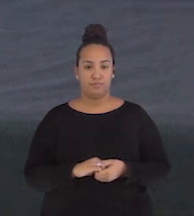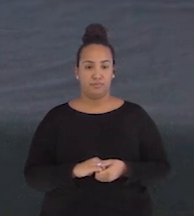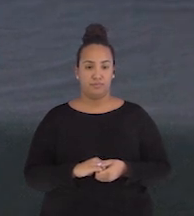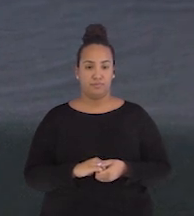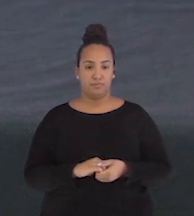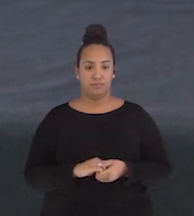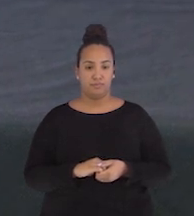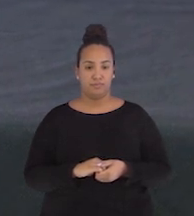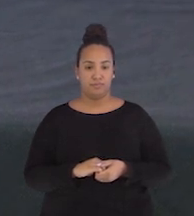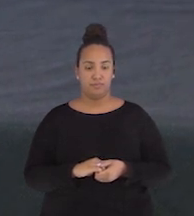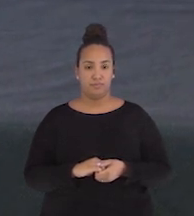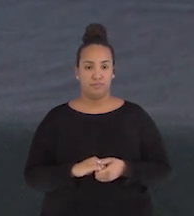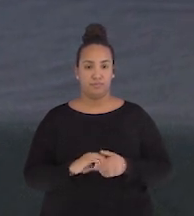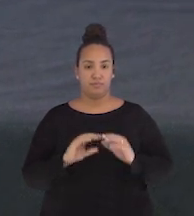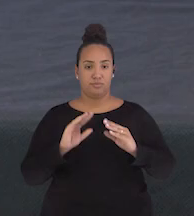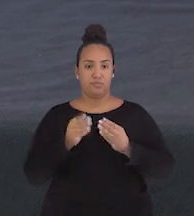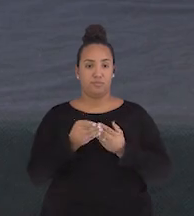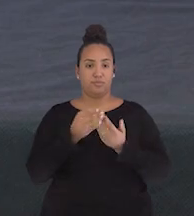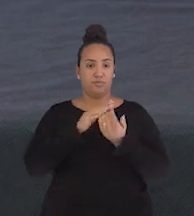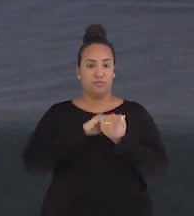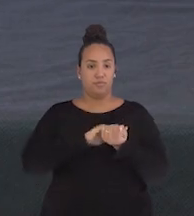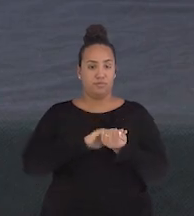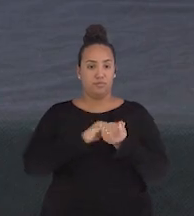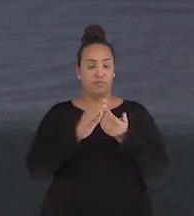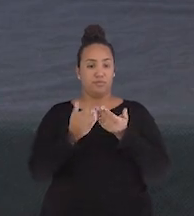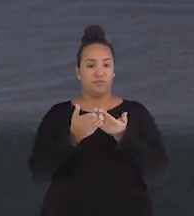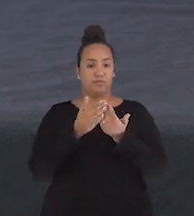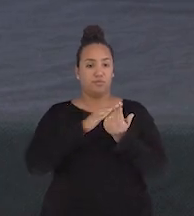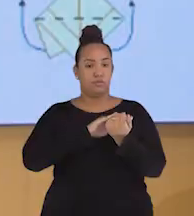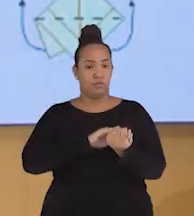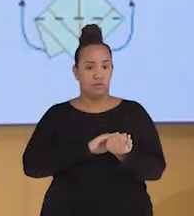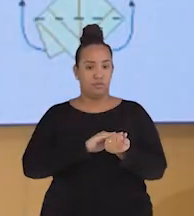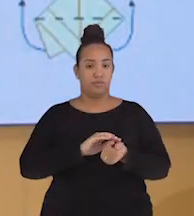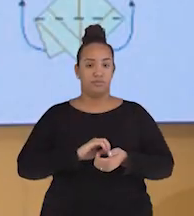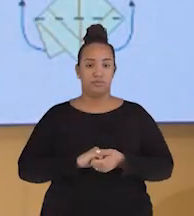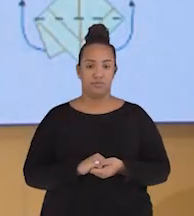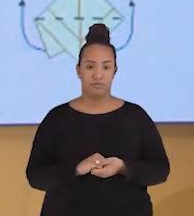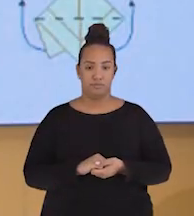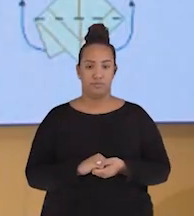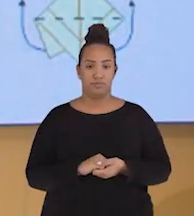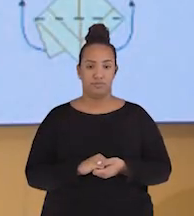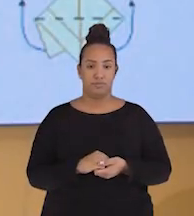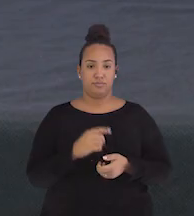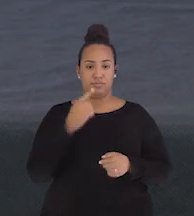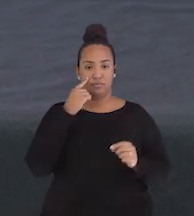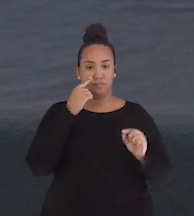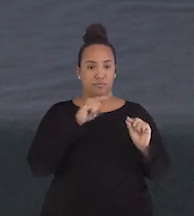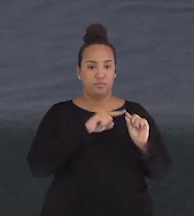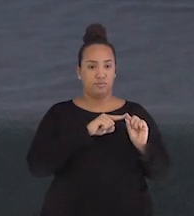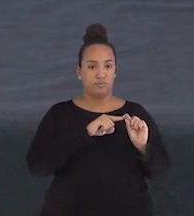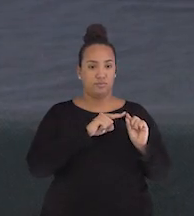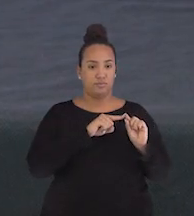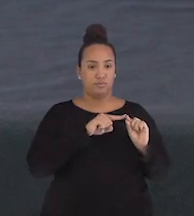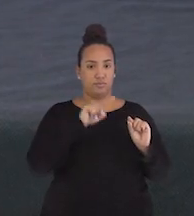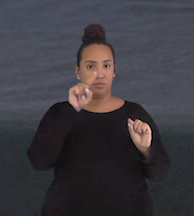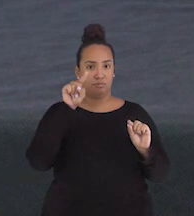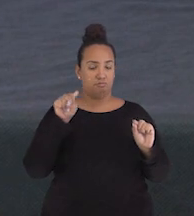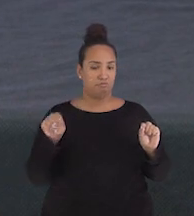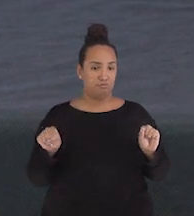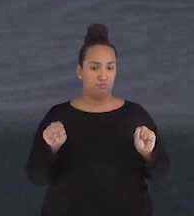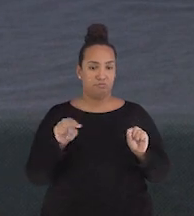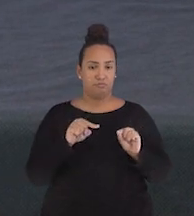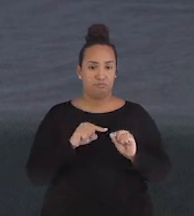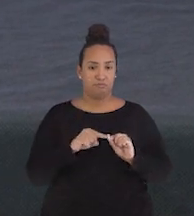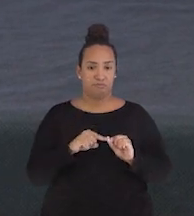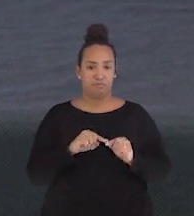Na outra também. E vira um triângulo pequenininho. Esse